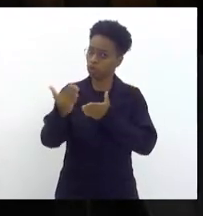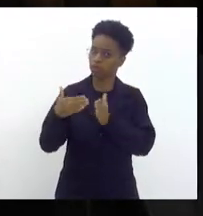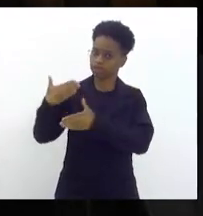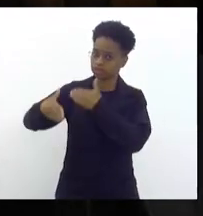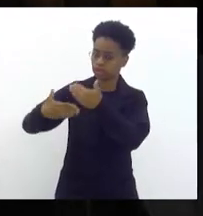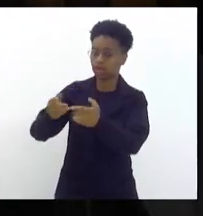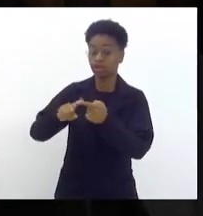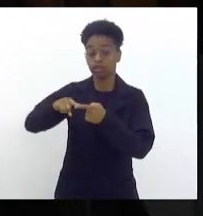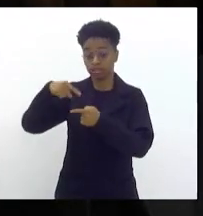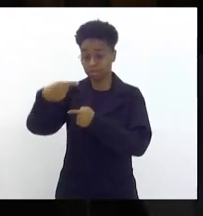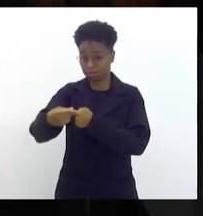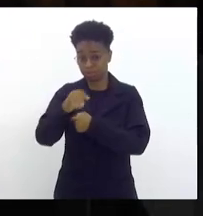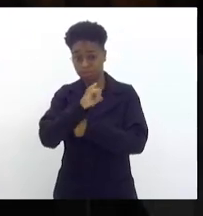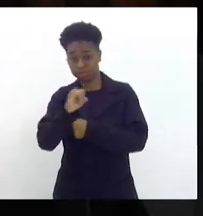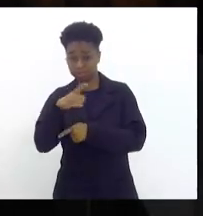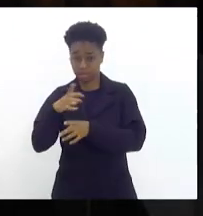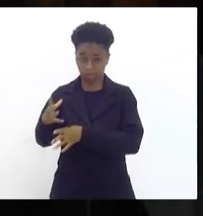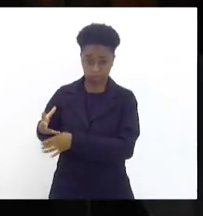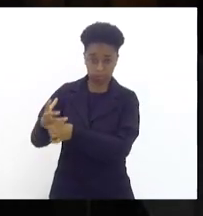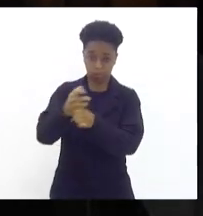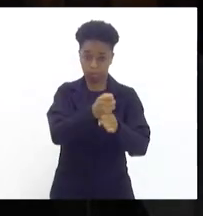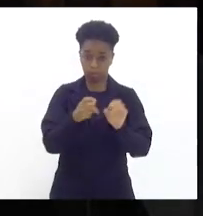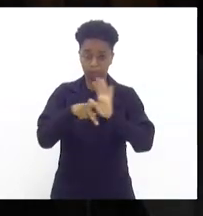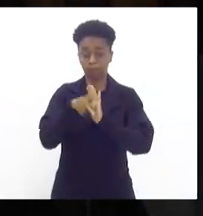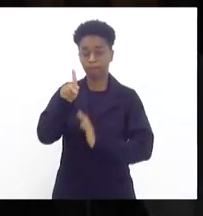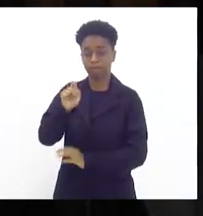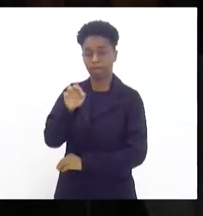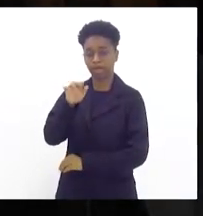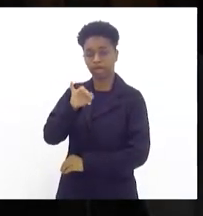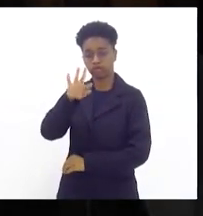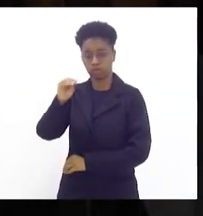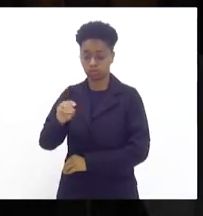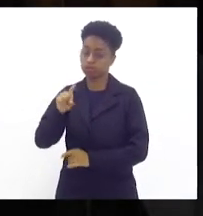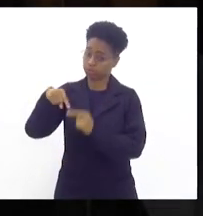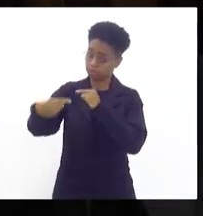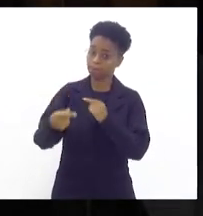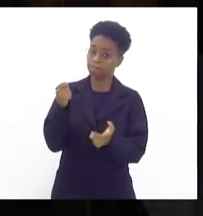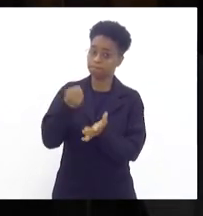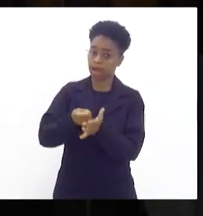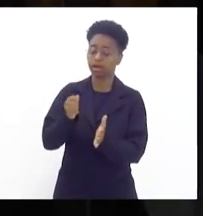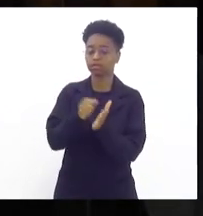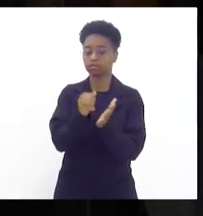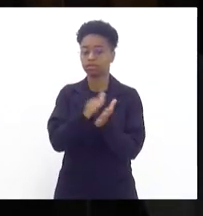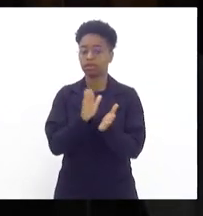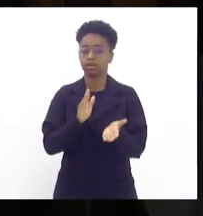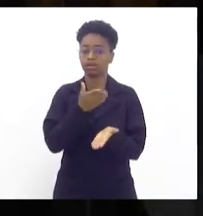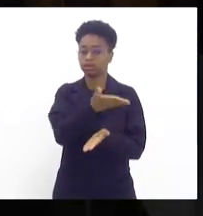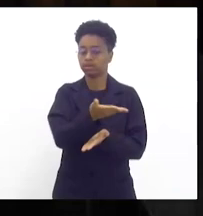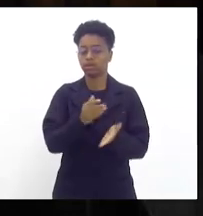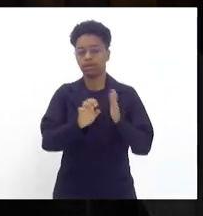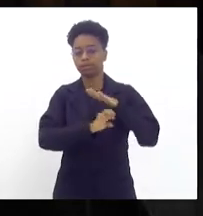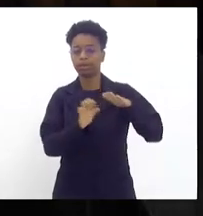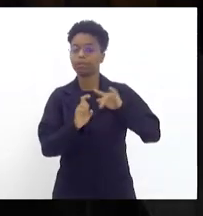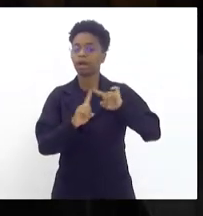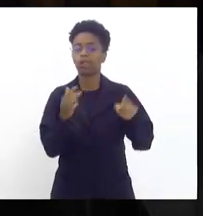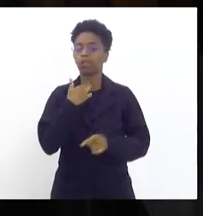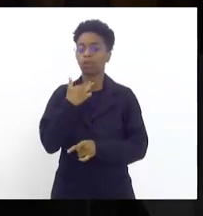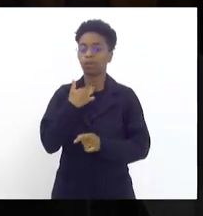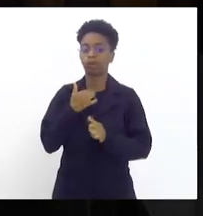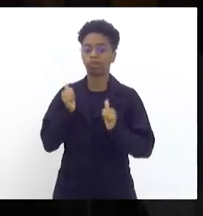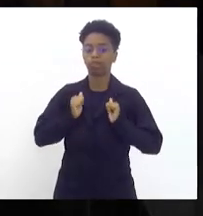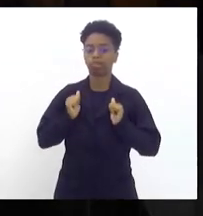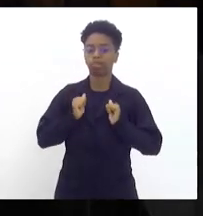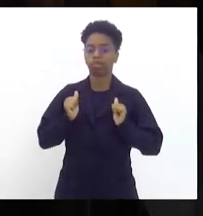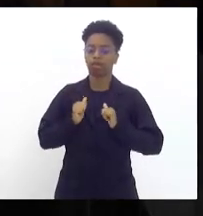e depois que tiver o cálculo do perito paga as empresas o que é devido. O que não pode é ficar sem promoção